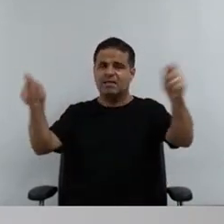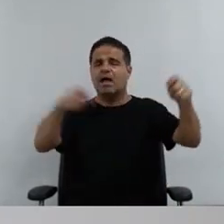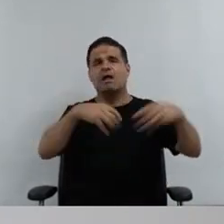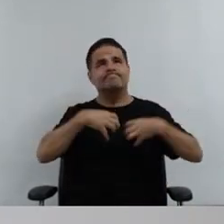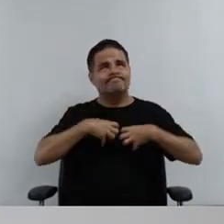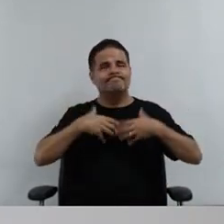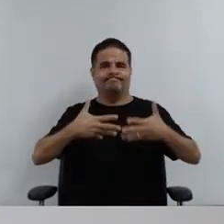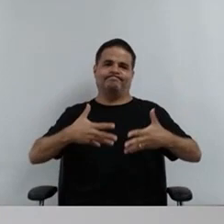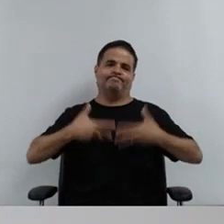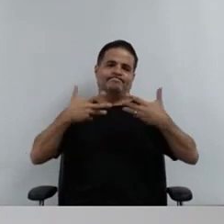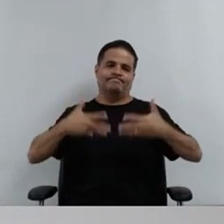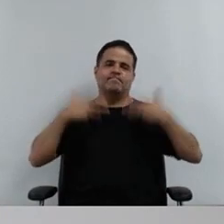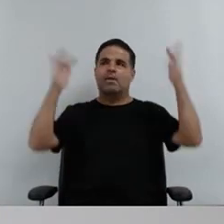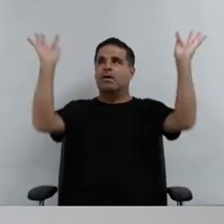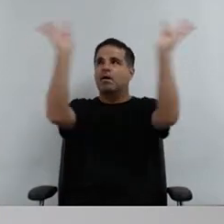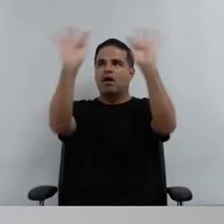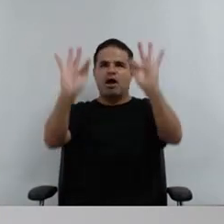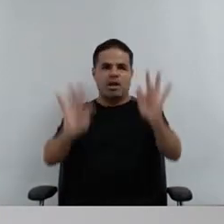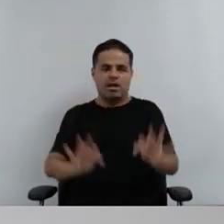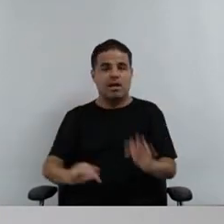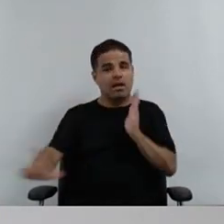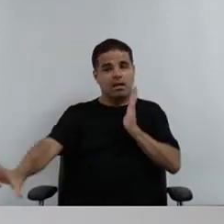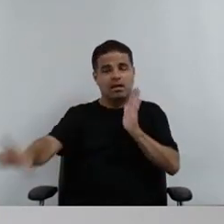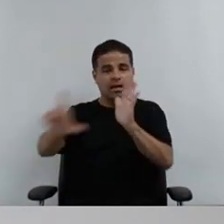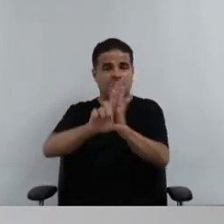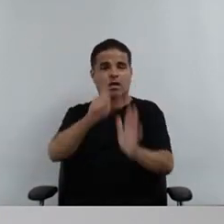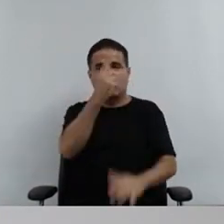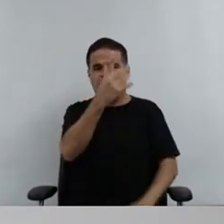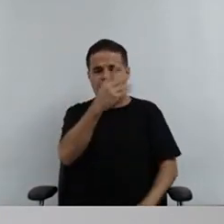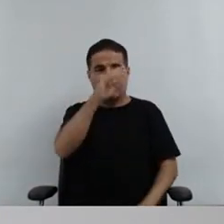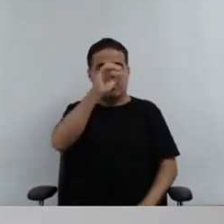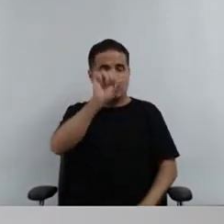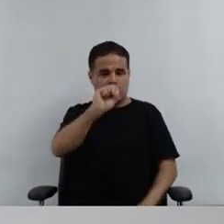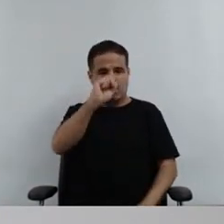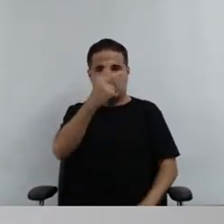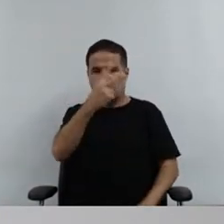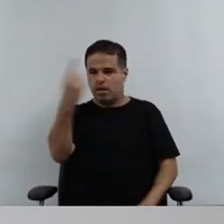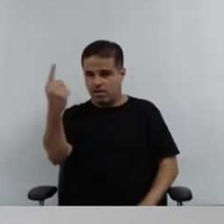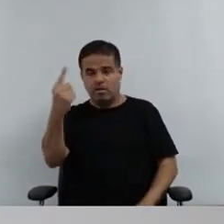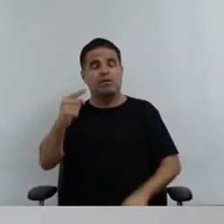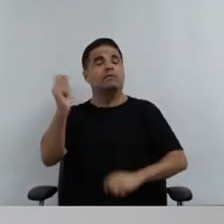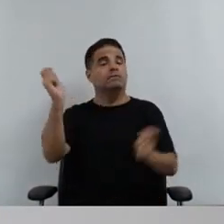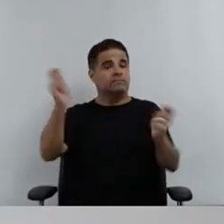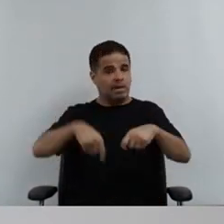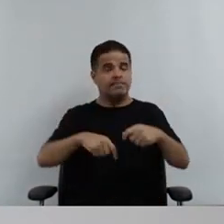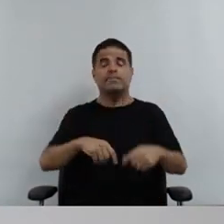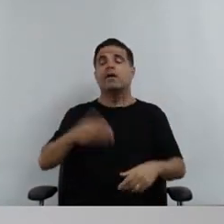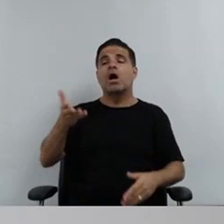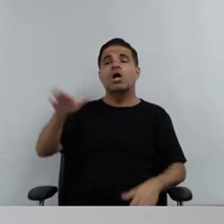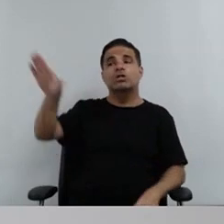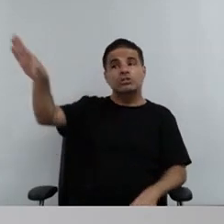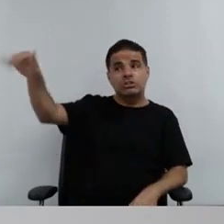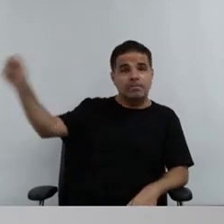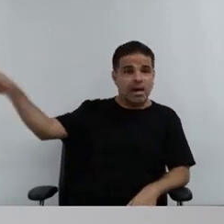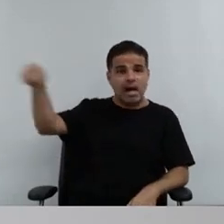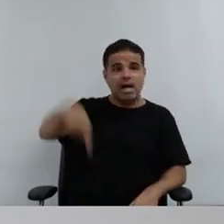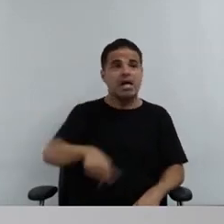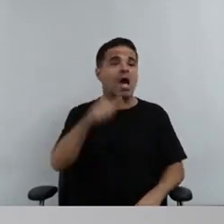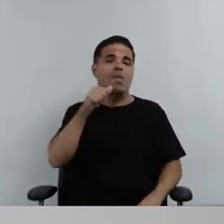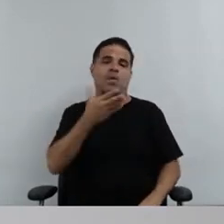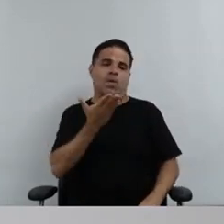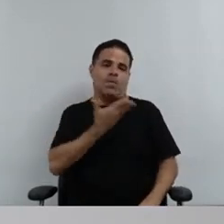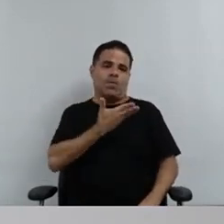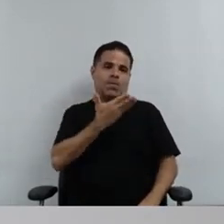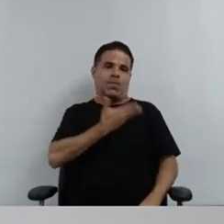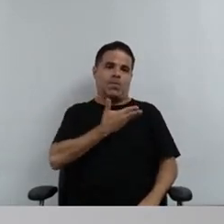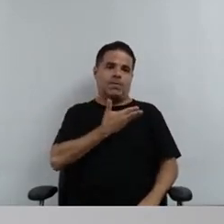motivo de júbilo mesmo à chegada da Lei 14.821. Chamo aqui agora a colega,